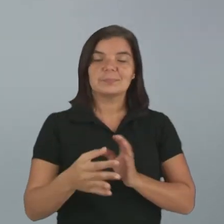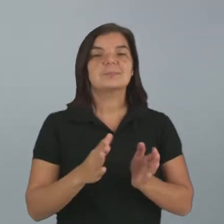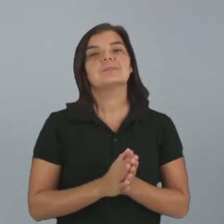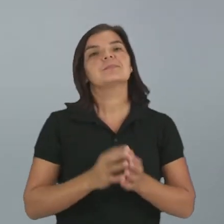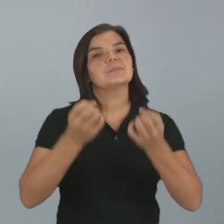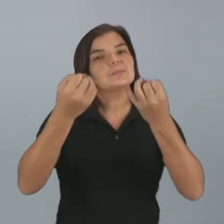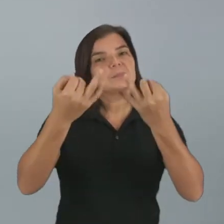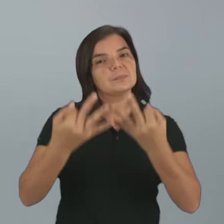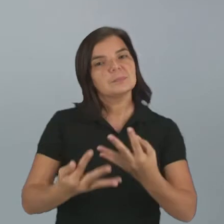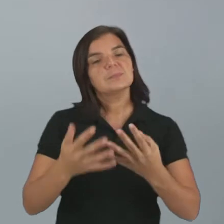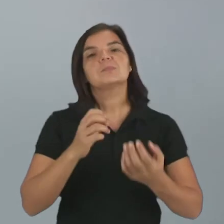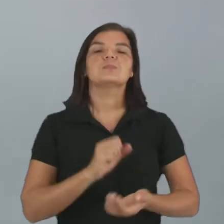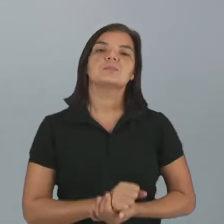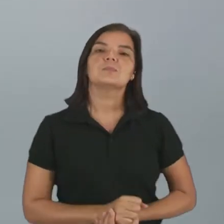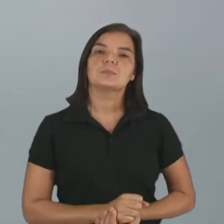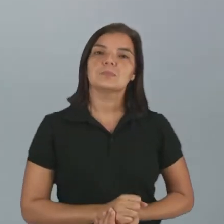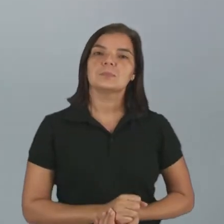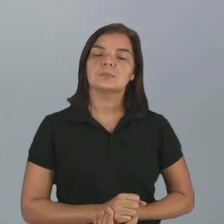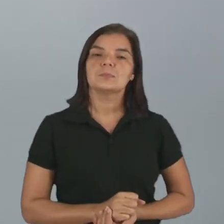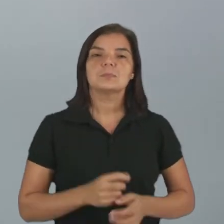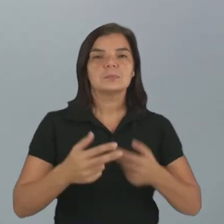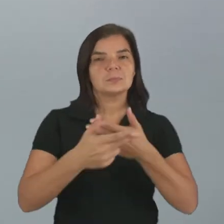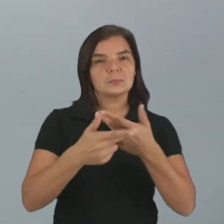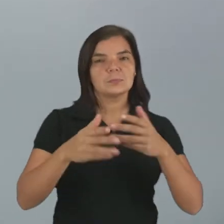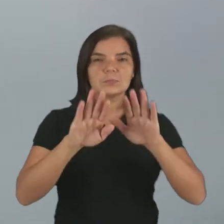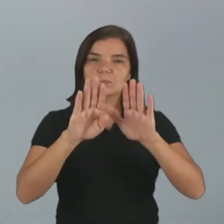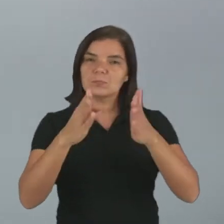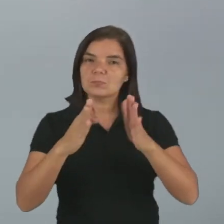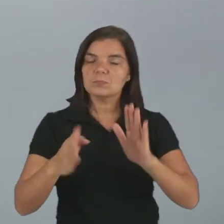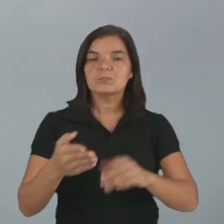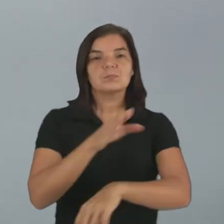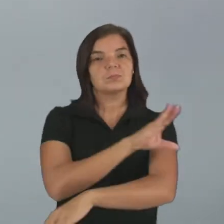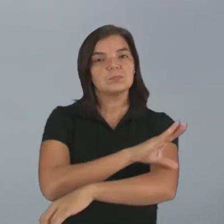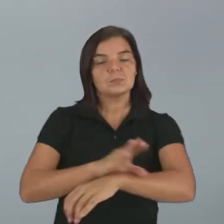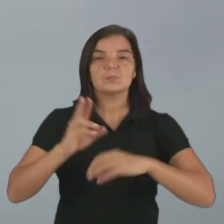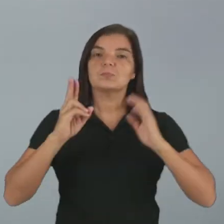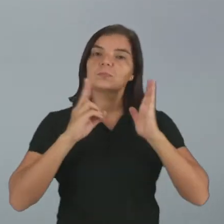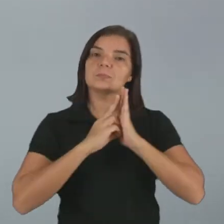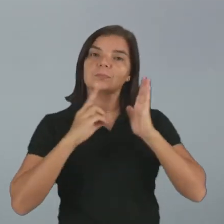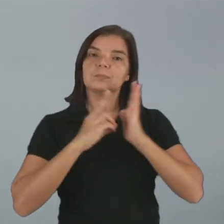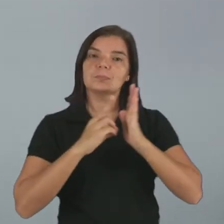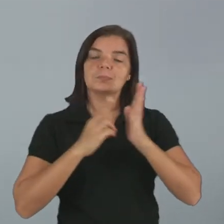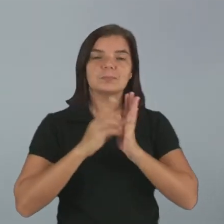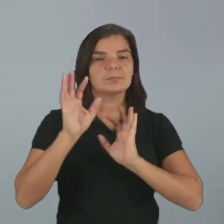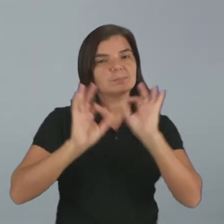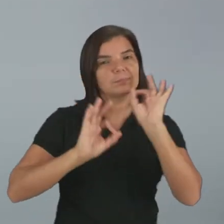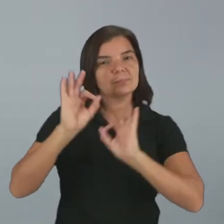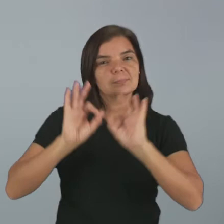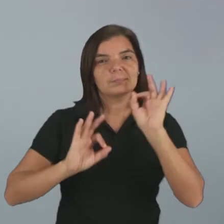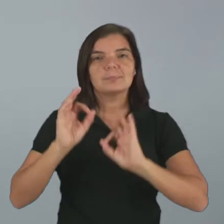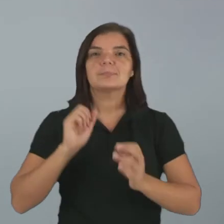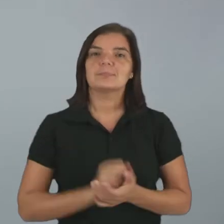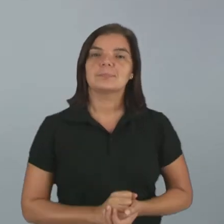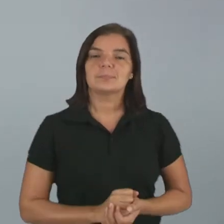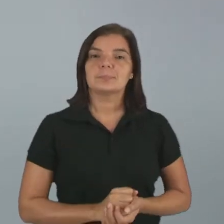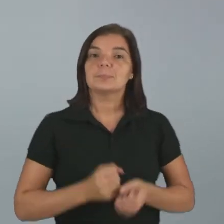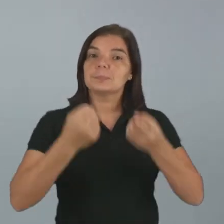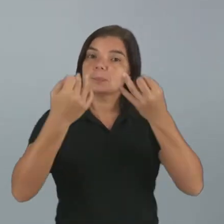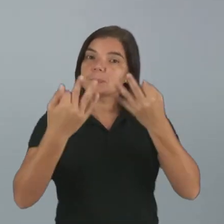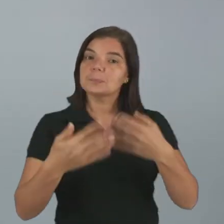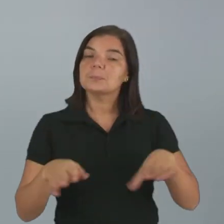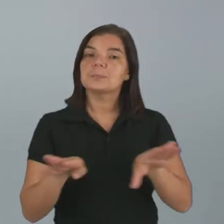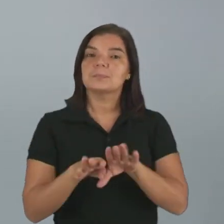Falamos dos artesanatos, da cultura indígena que eles fazem. Falamos um